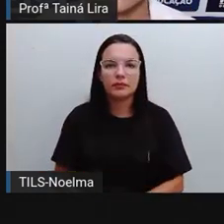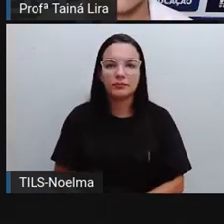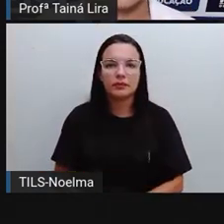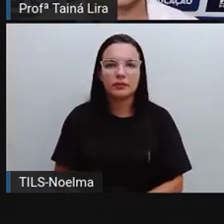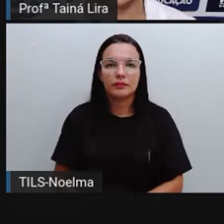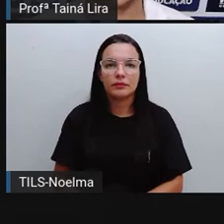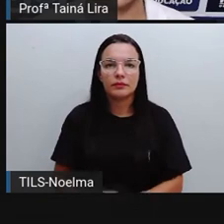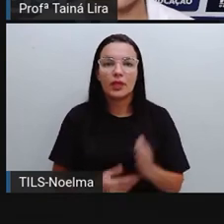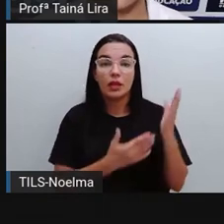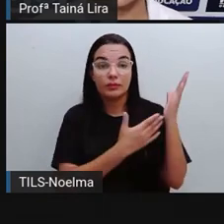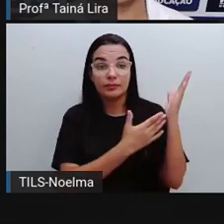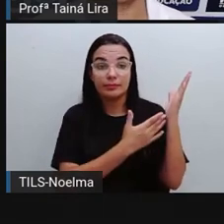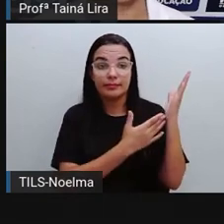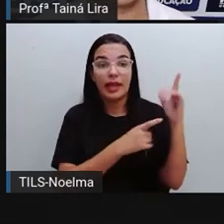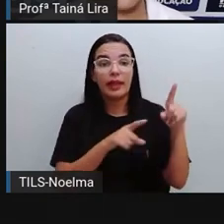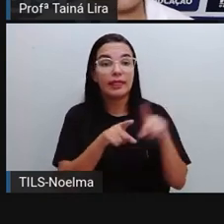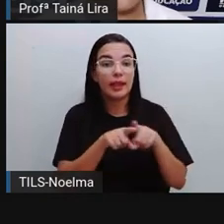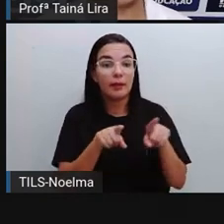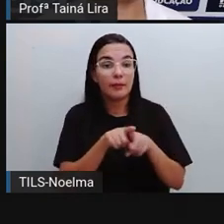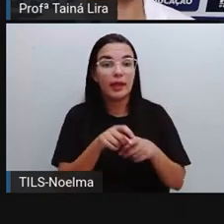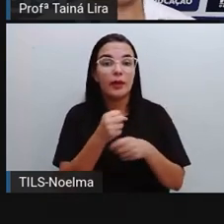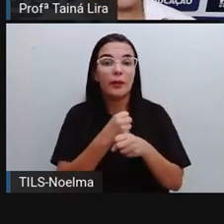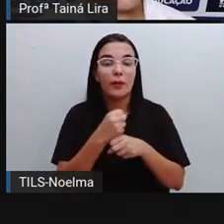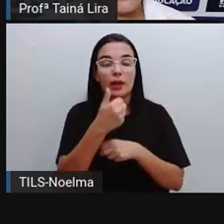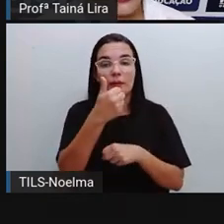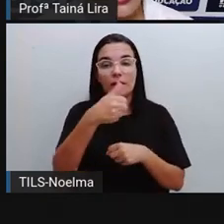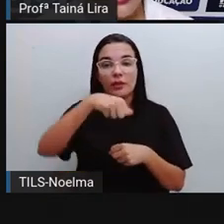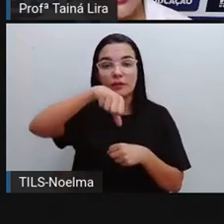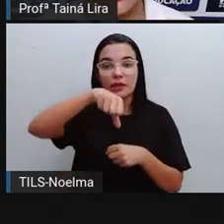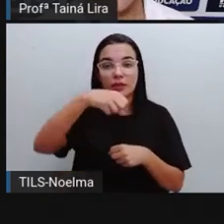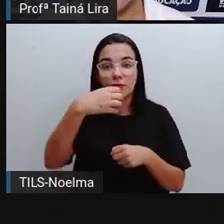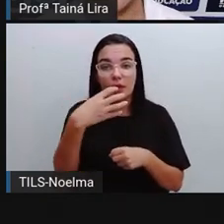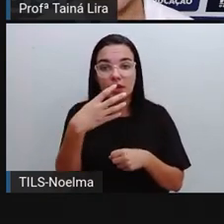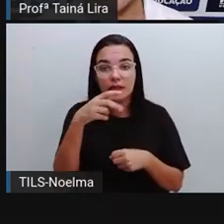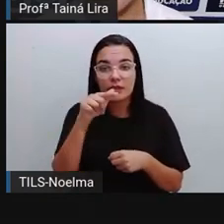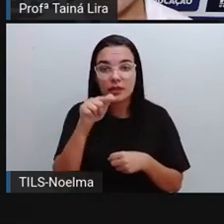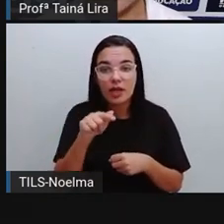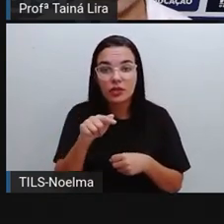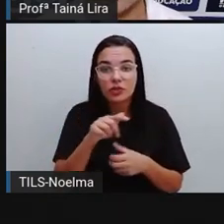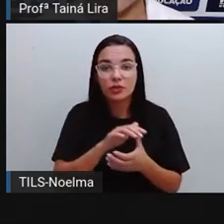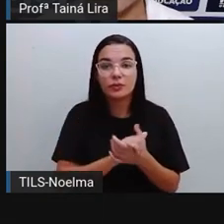Olha lá, João Barbosa de Carvalho também, em 1947.